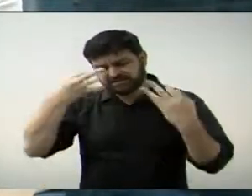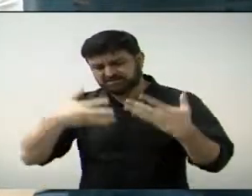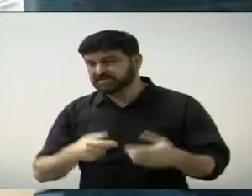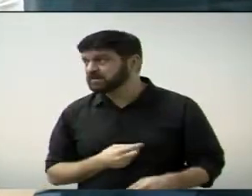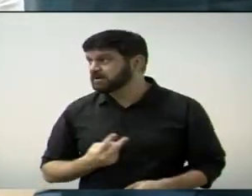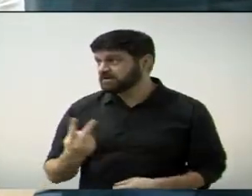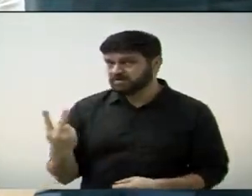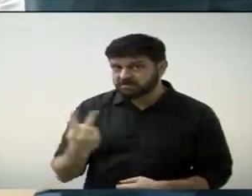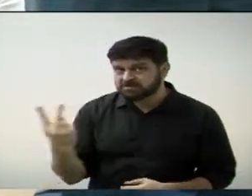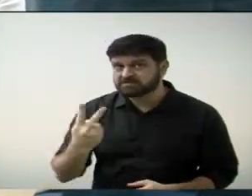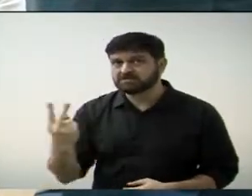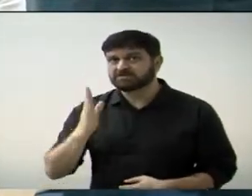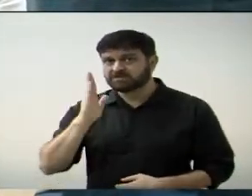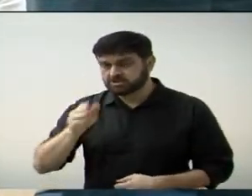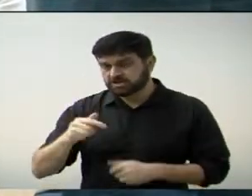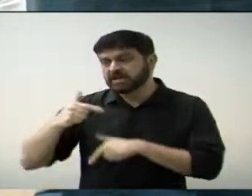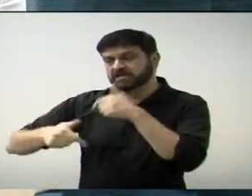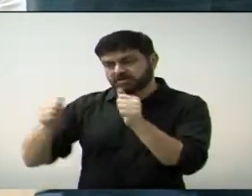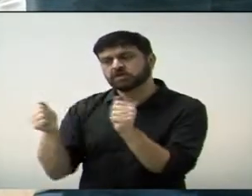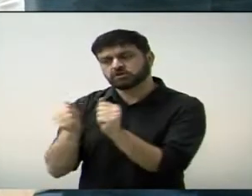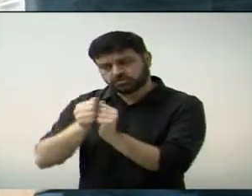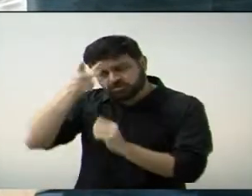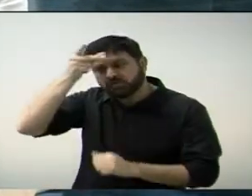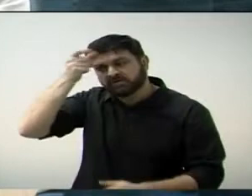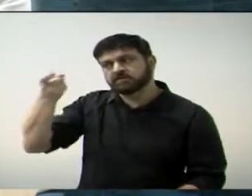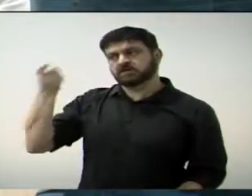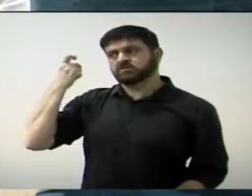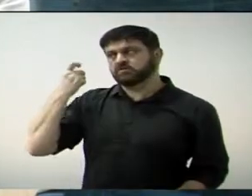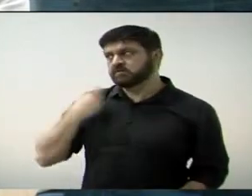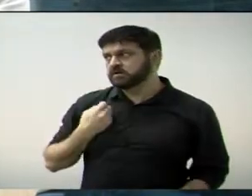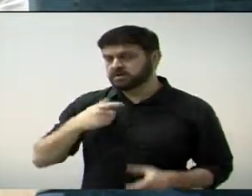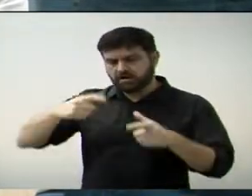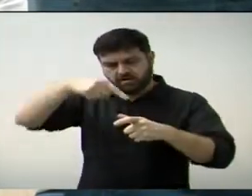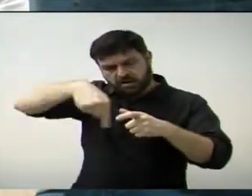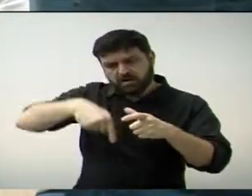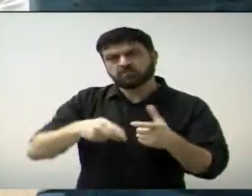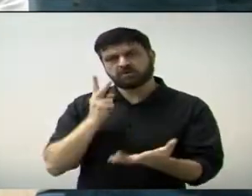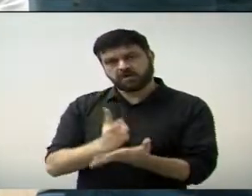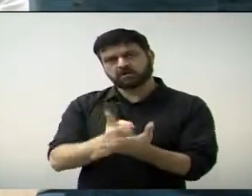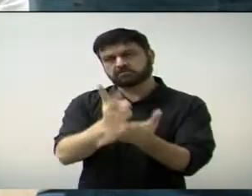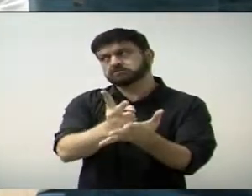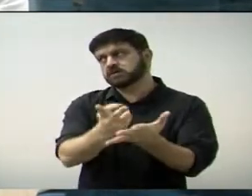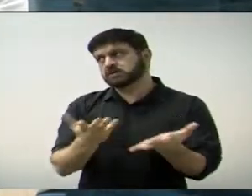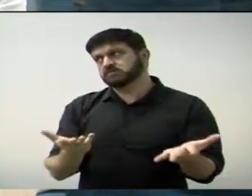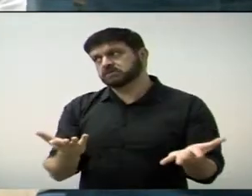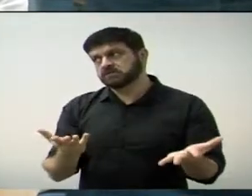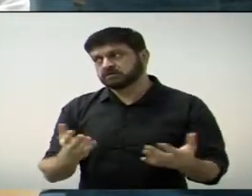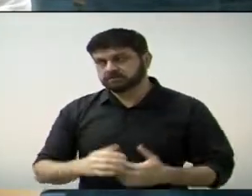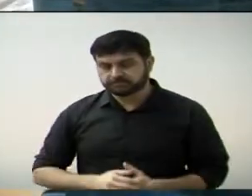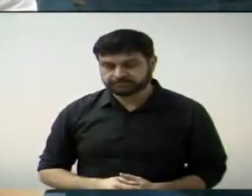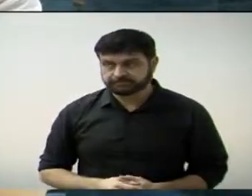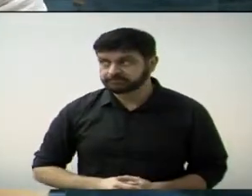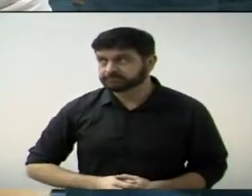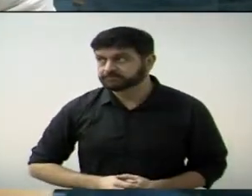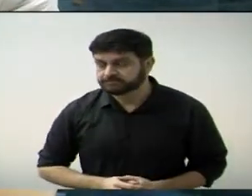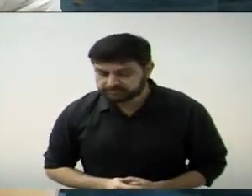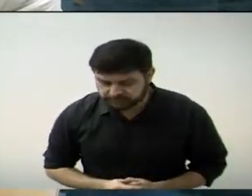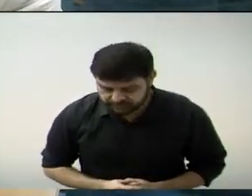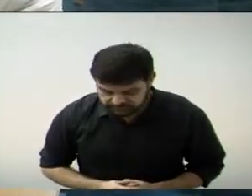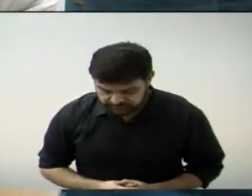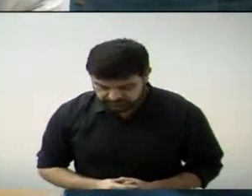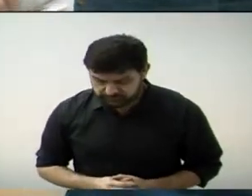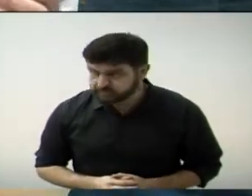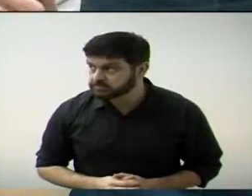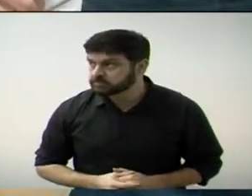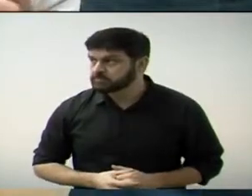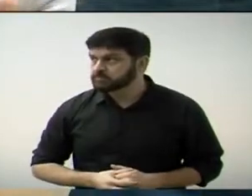vocês dois fizeram parte das gestões anteriores e esse planejamento tinha que ser cobrado de vocês. Por enquanto é só, senhor presidente.